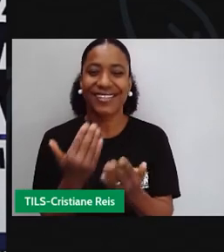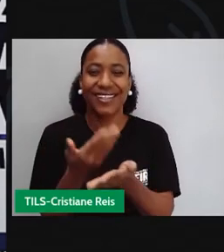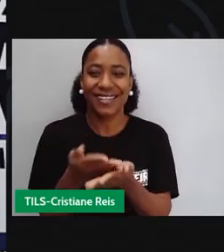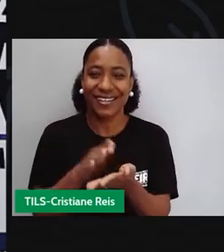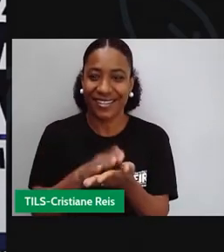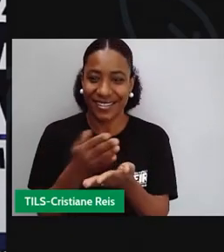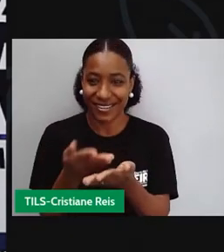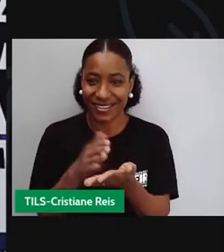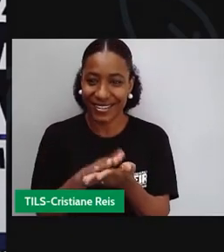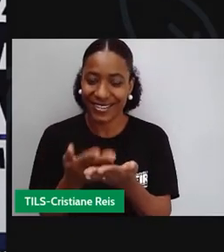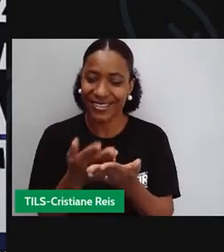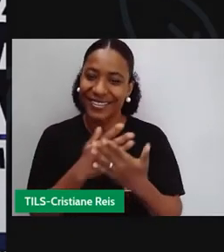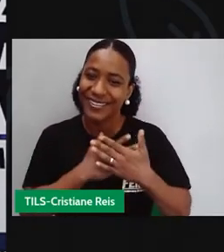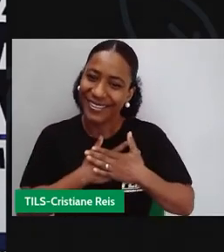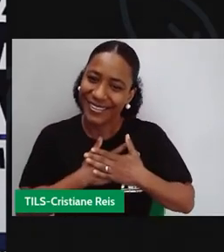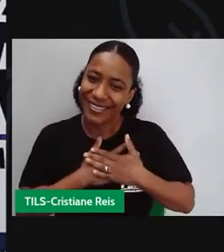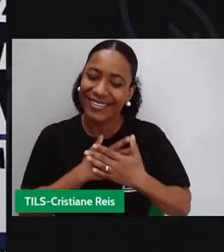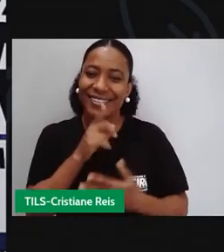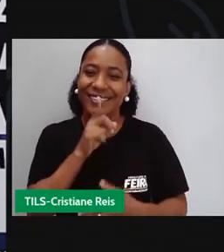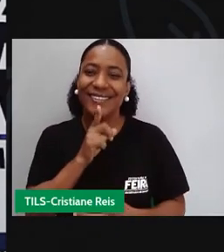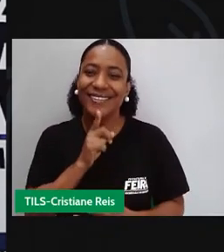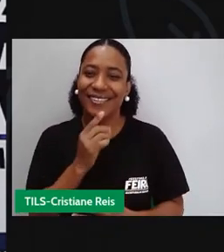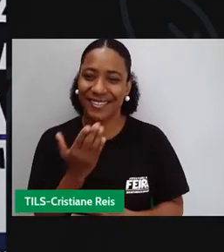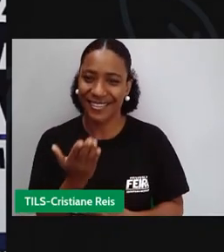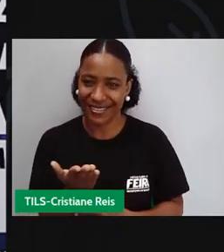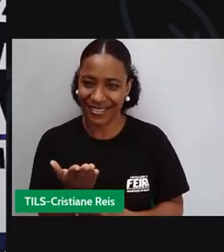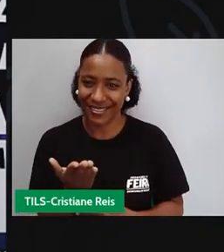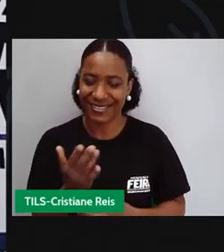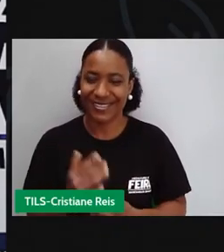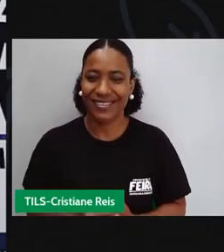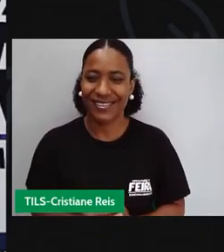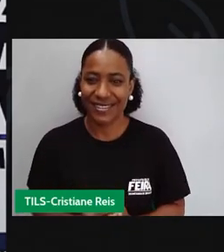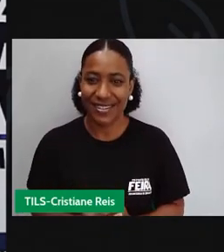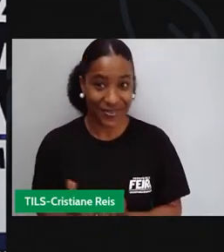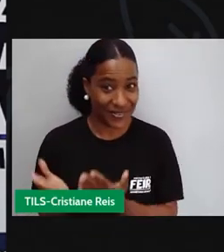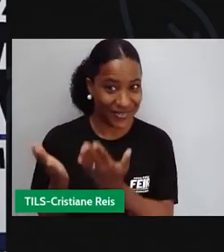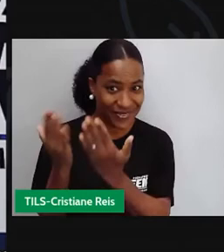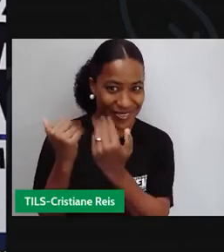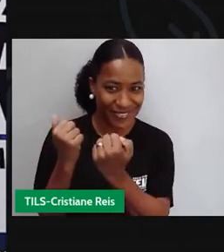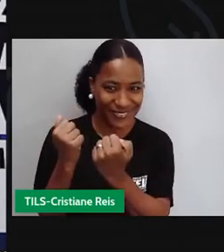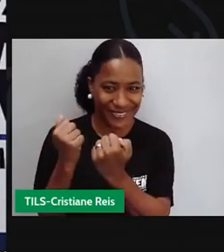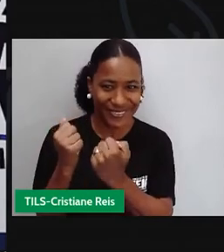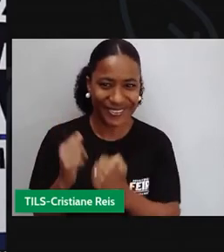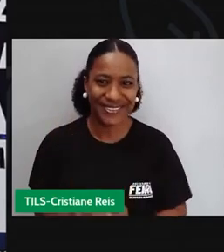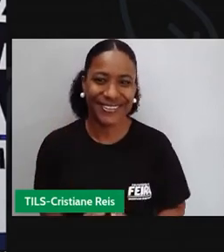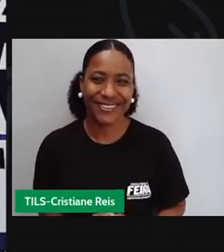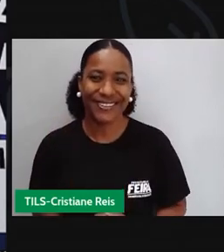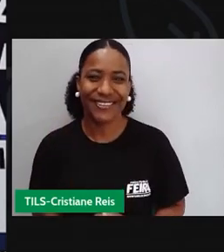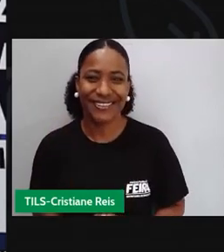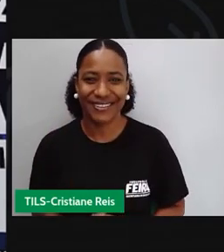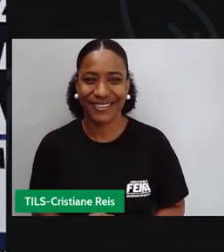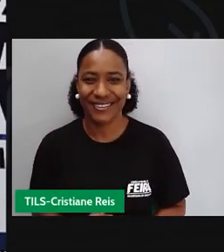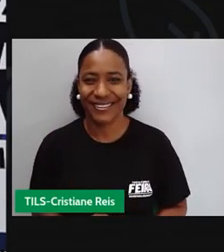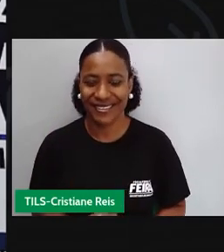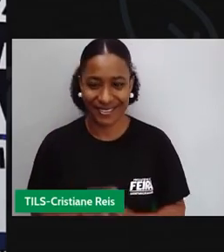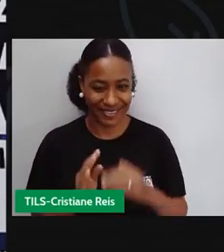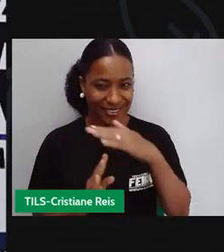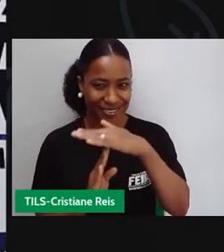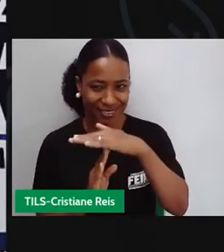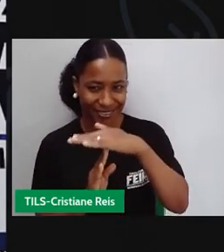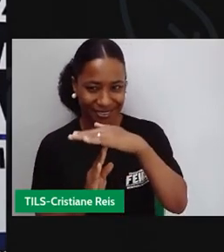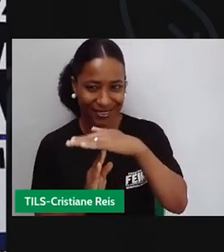intérprete, Cristiane Reis. Ok? Let's go? Just a moment, please.